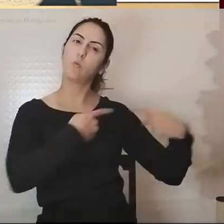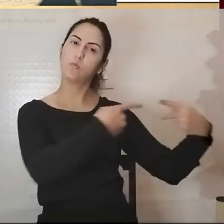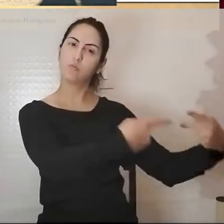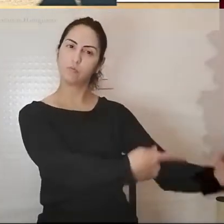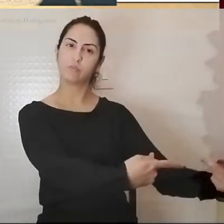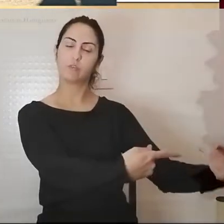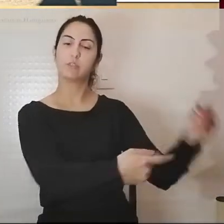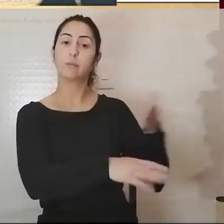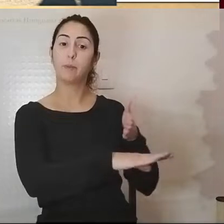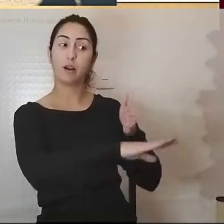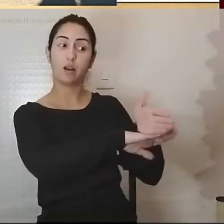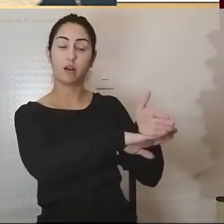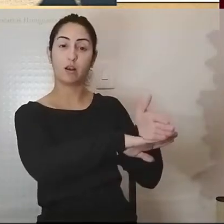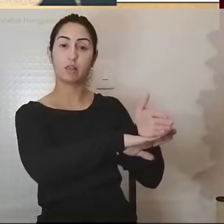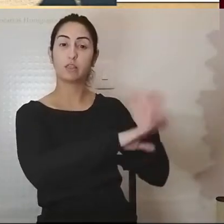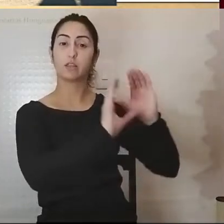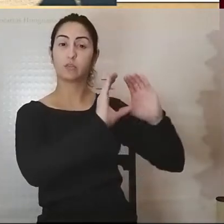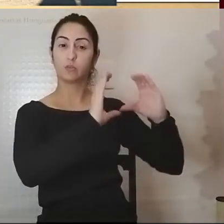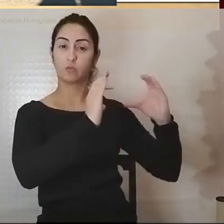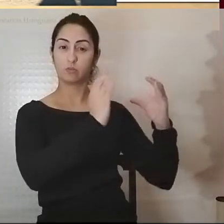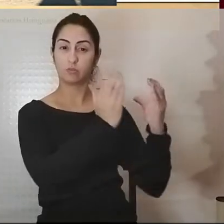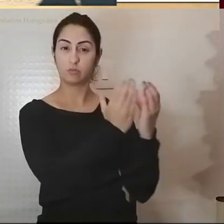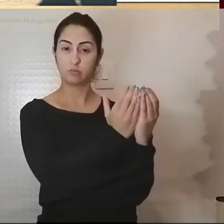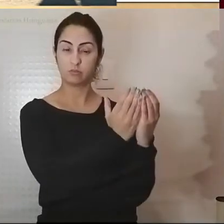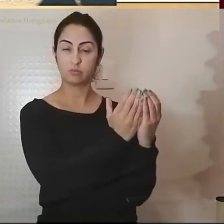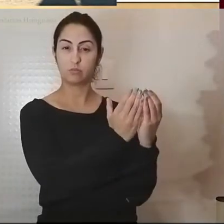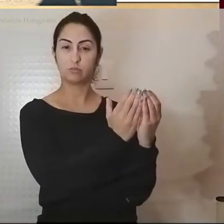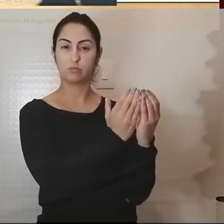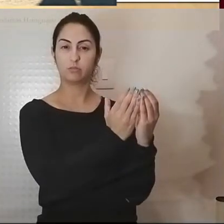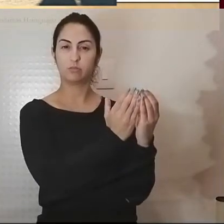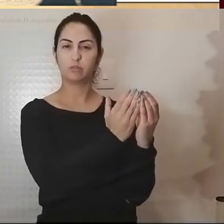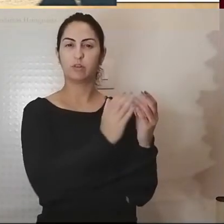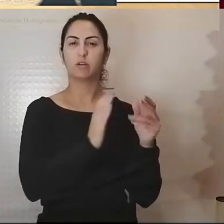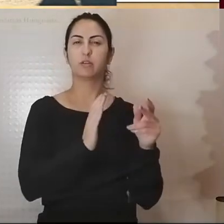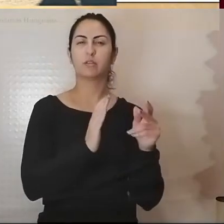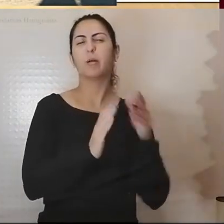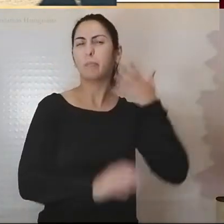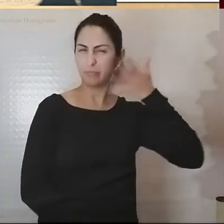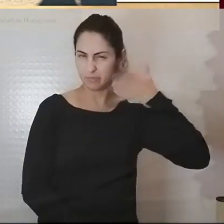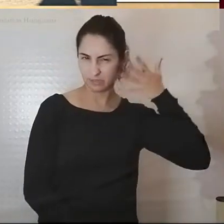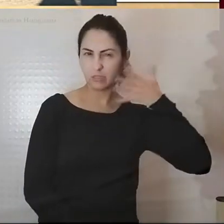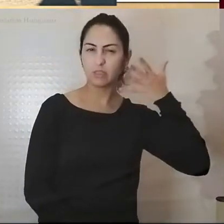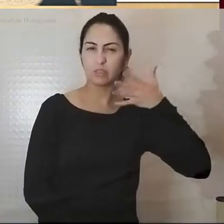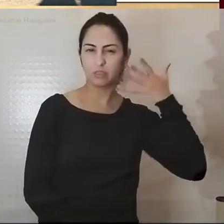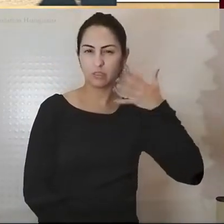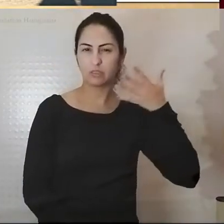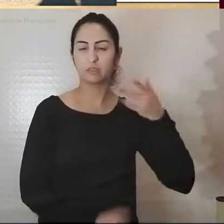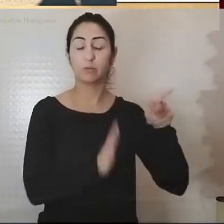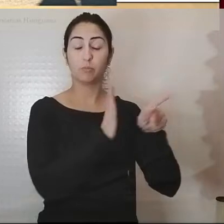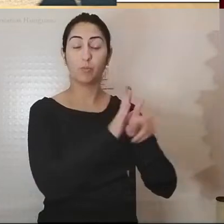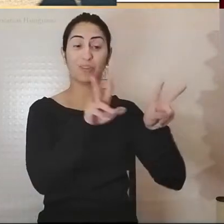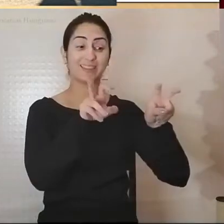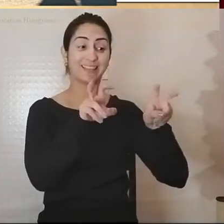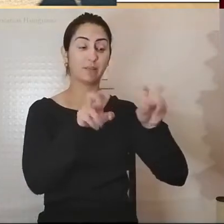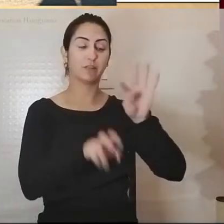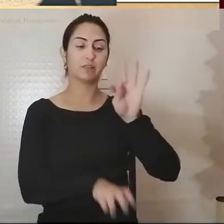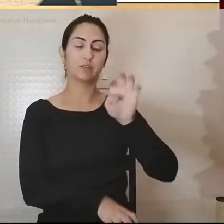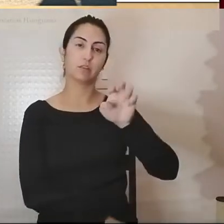participar na conferência sobre, ou seja, no ciclo de palestras sobre o terrorismo,